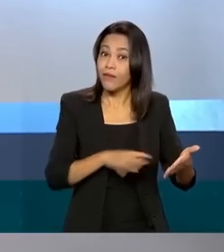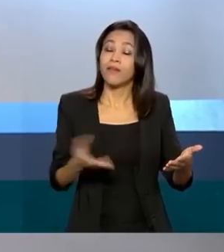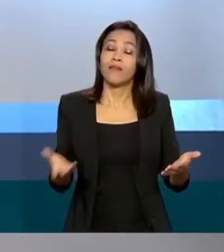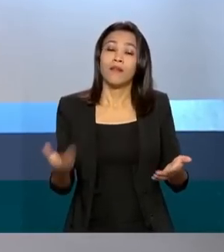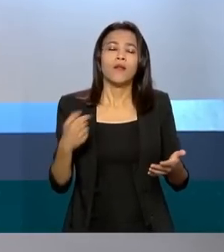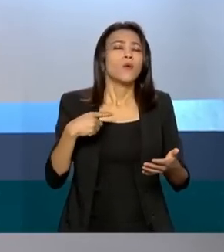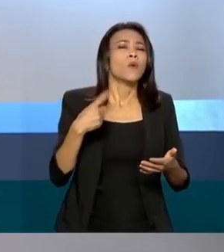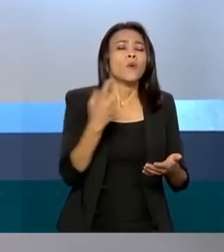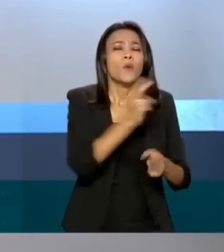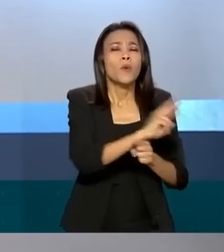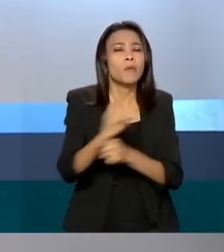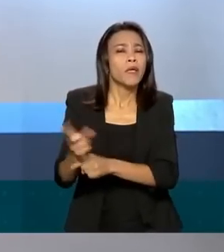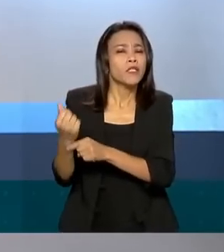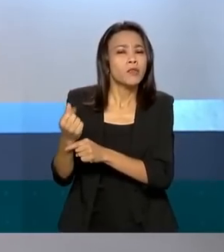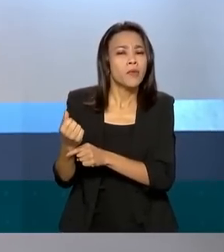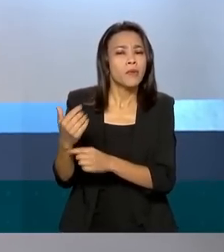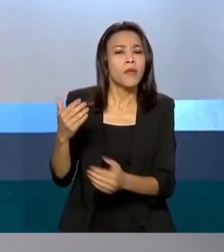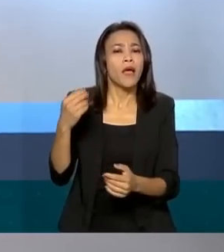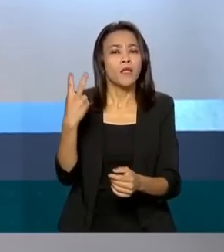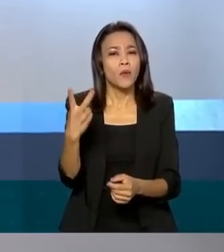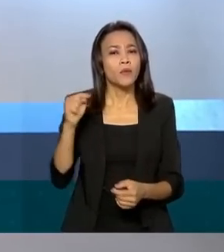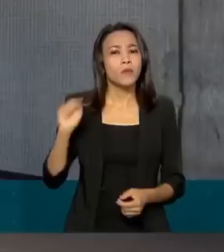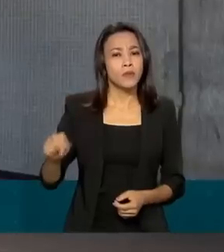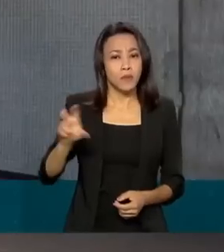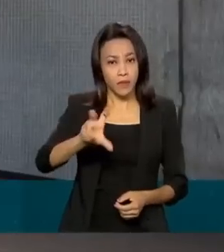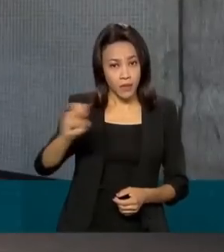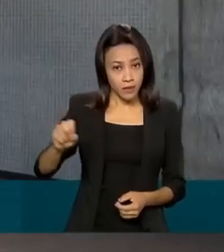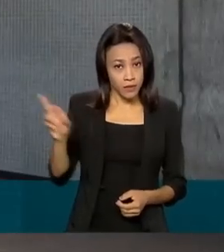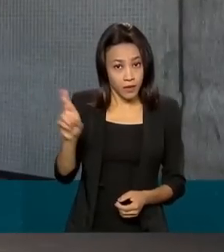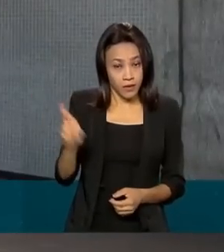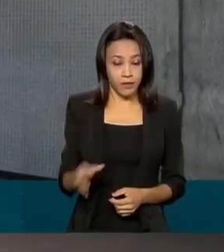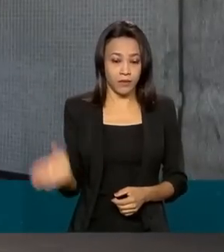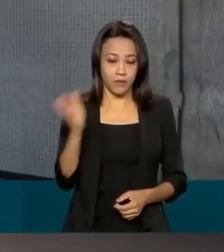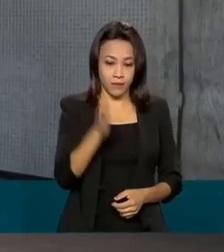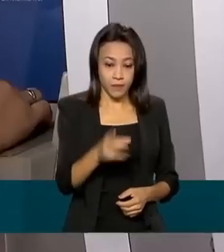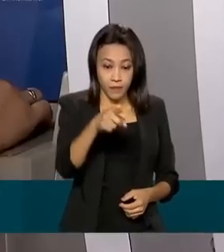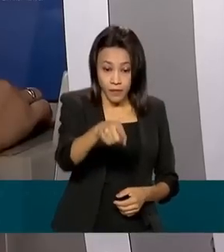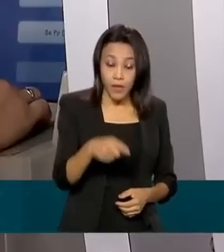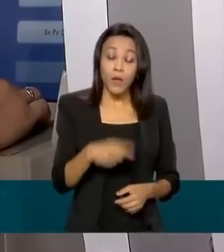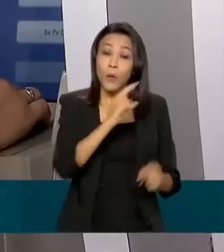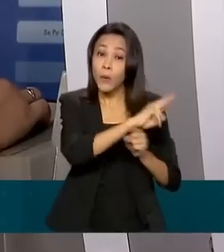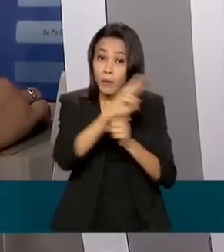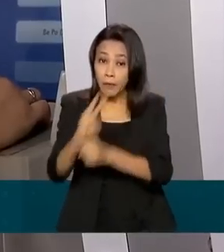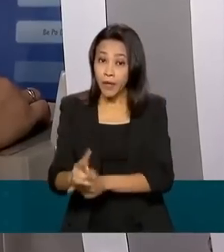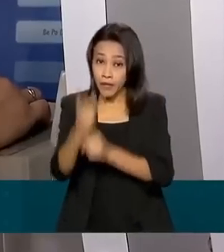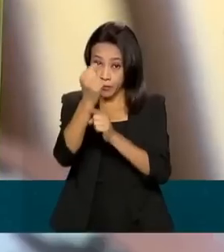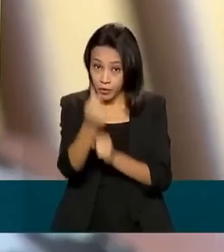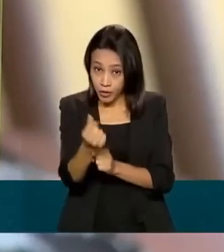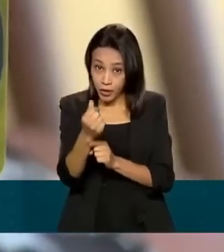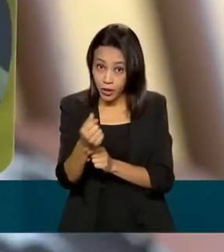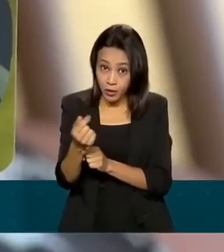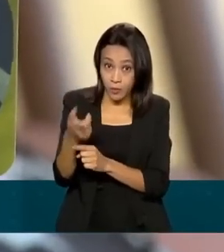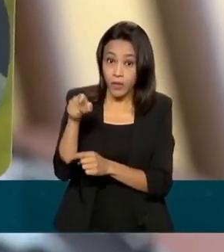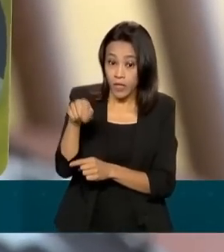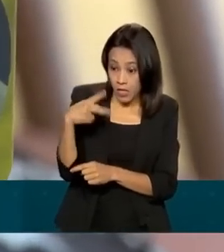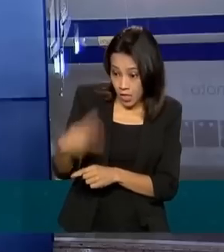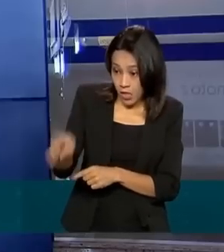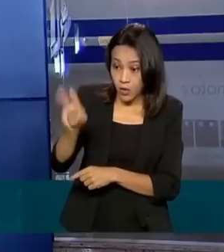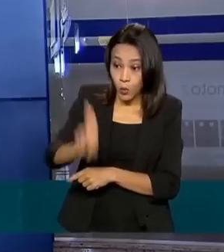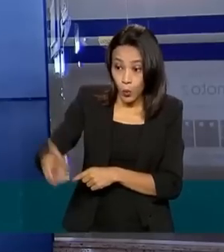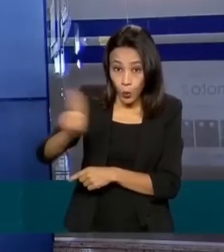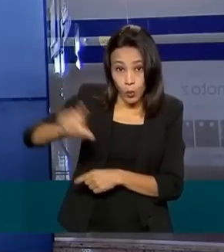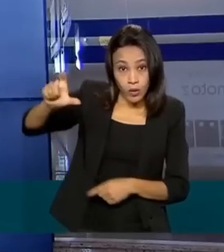empréstimos é de R$ 2.500. O empréstimo consignado com base nos benefícios do Auxílio Brasil